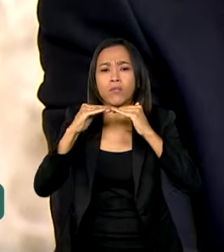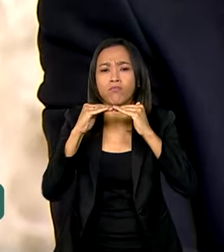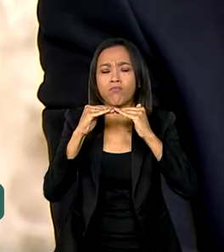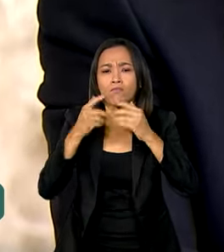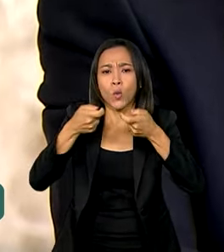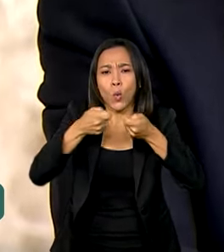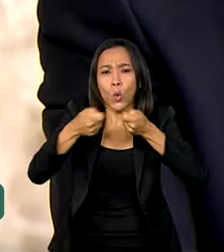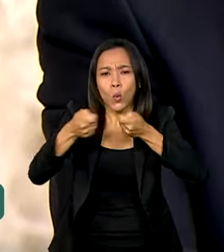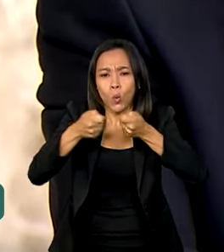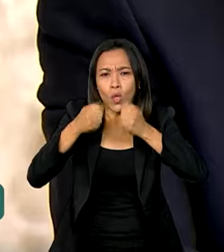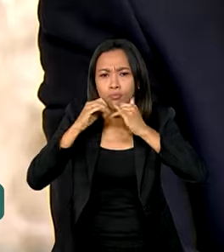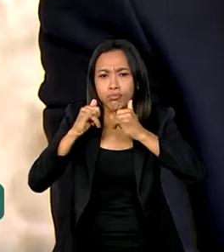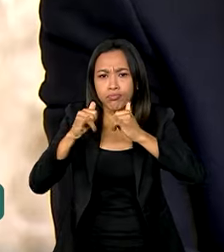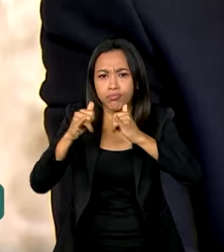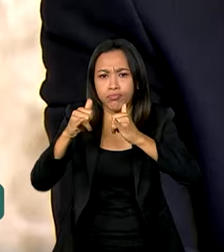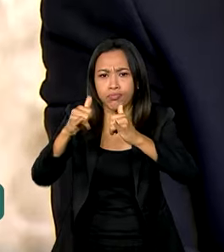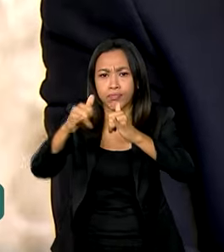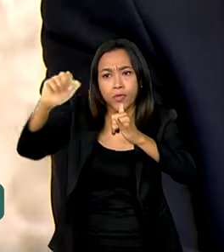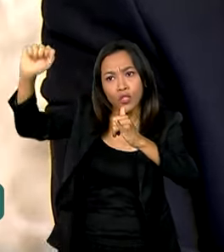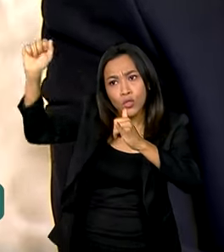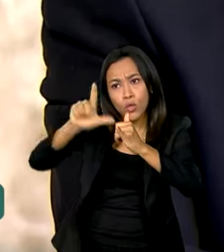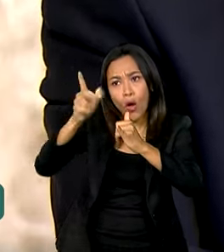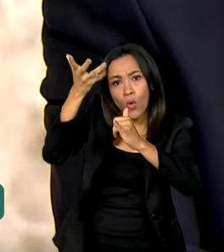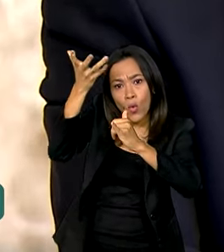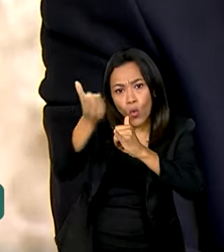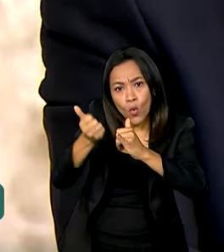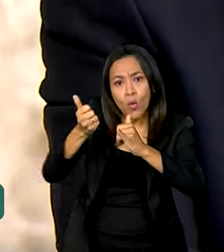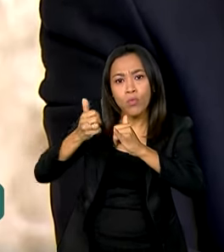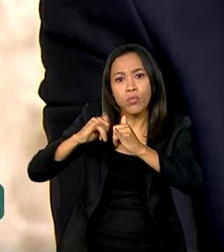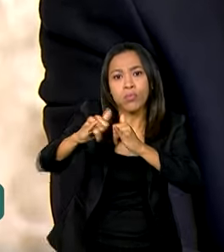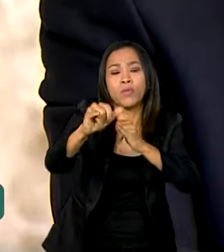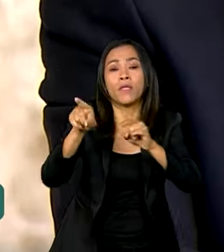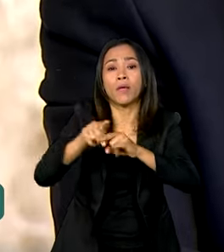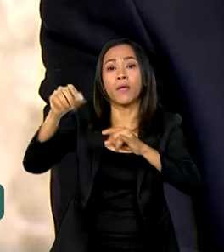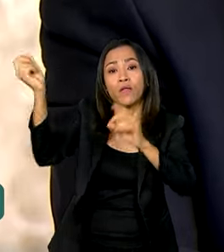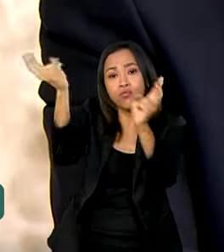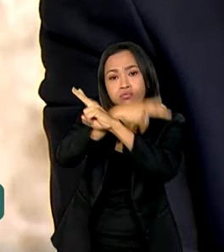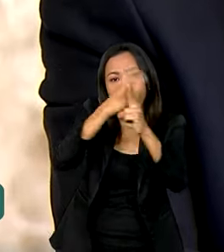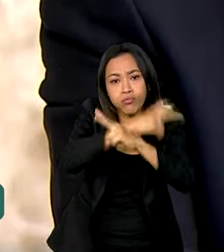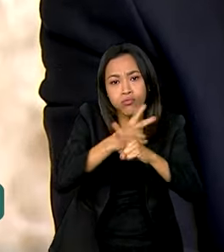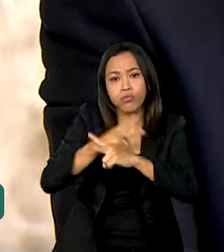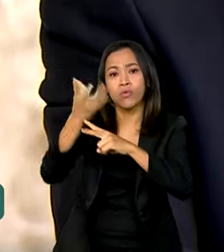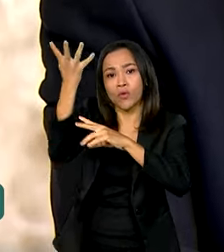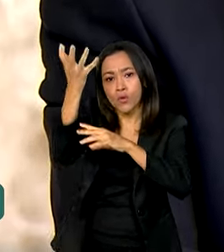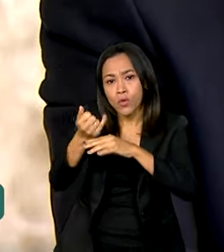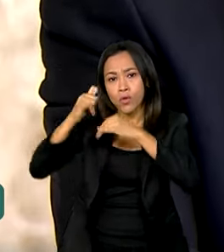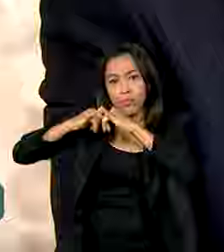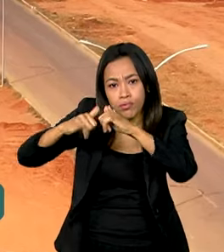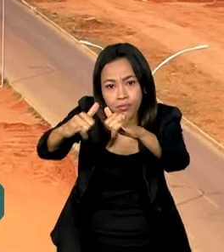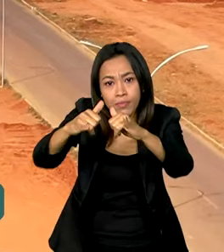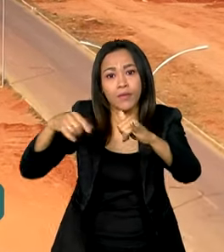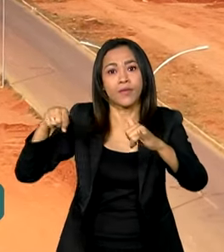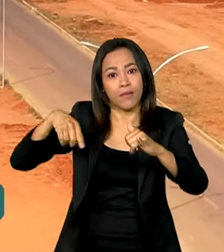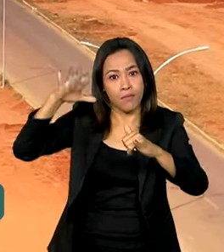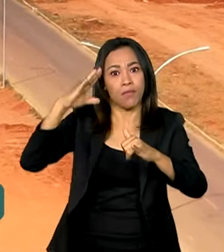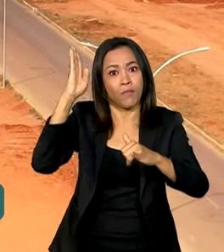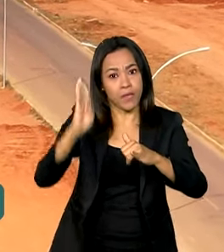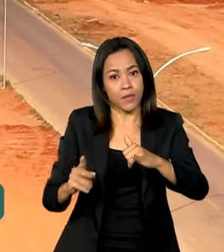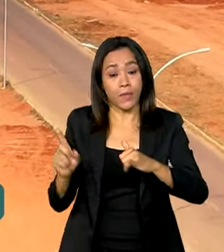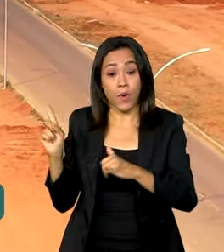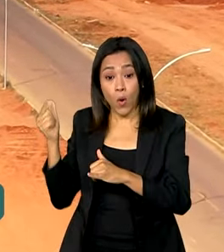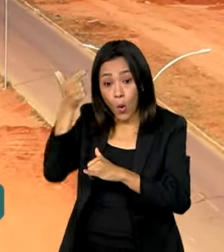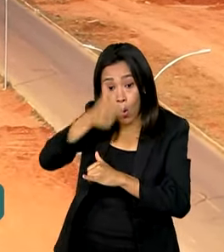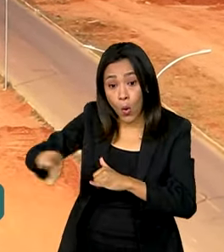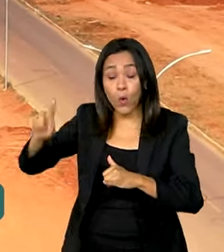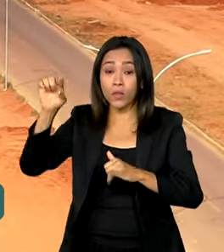penetração de eólica e solar. Mais BES significa mais eólica e mais solar no Brasil. Outro destaque